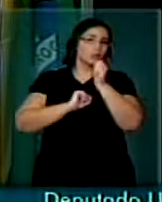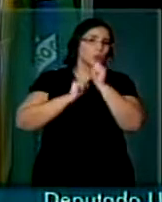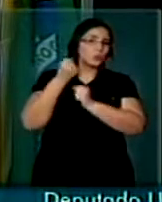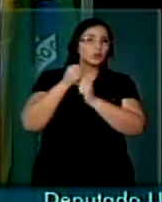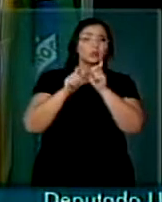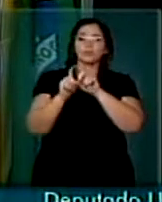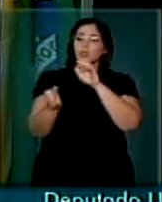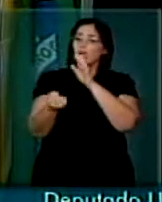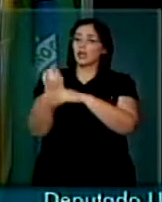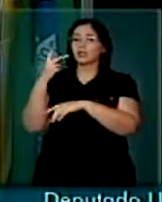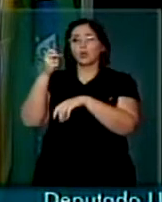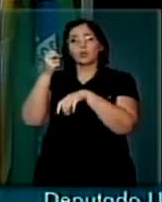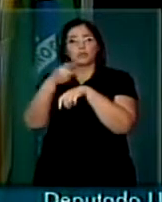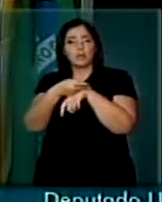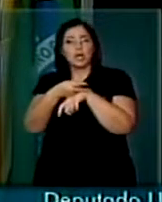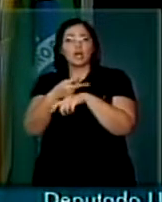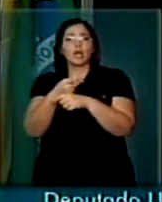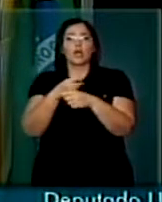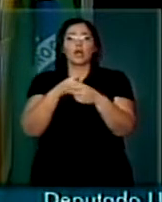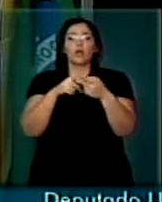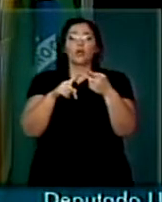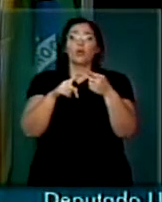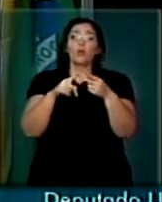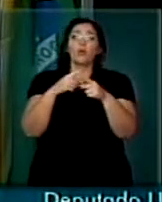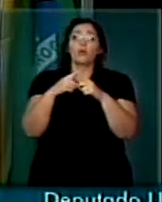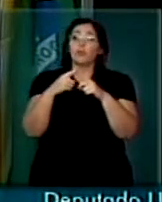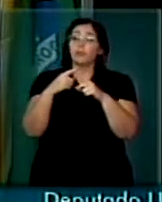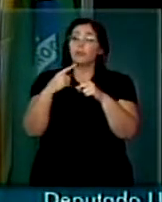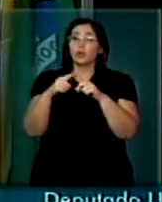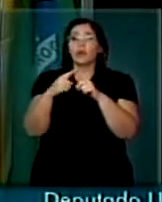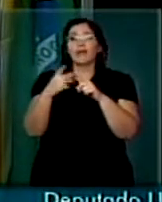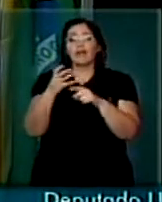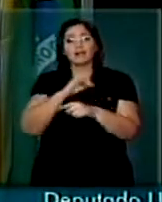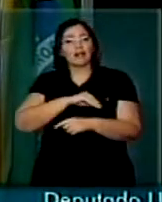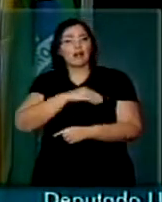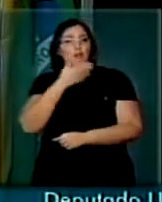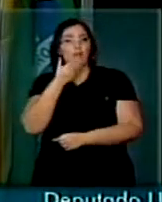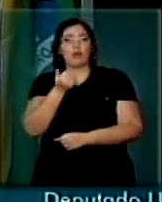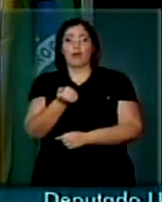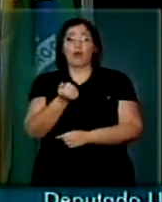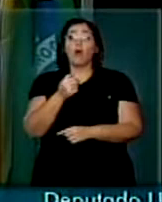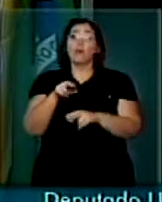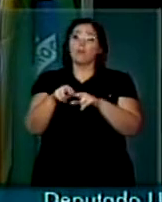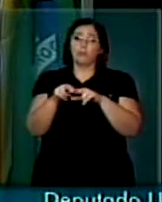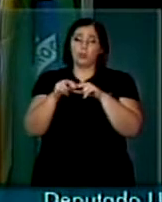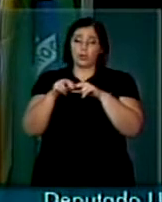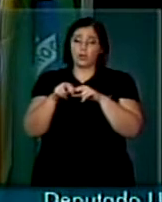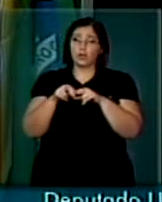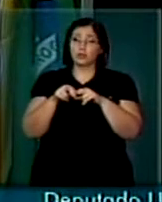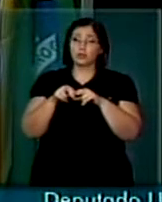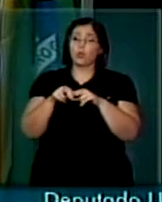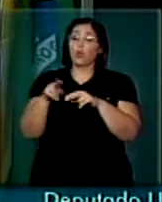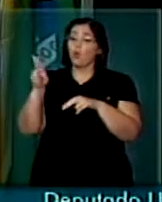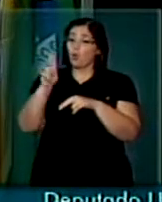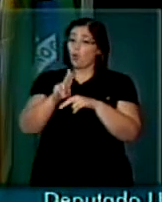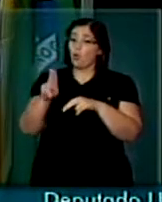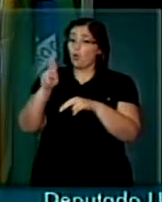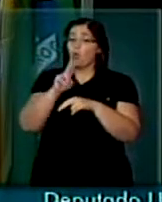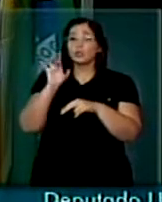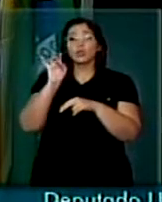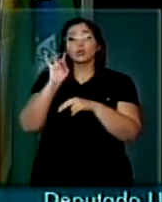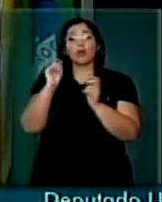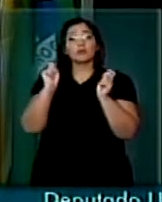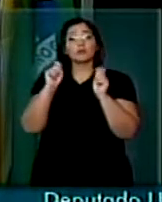geração de postos de trabalhos mais nobres e bem remunerados. Por esse motivo, seu uso só é